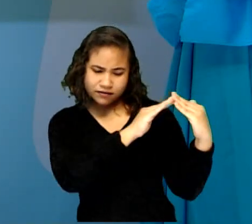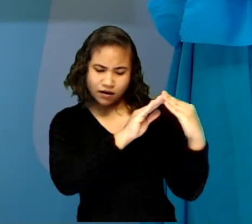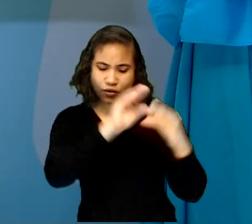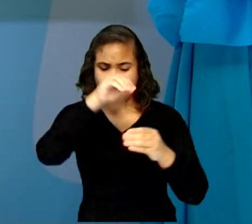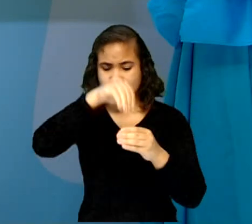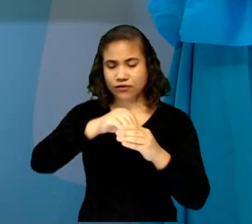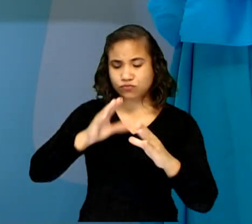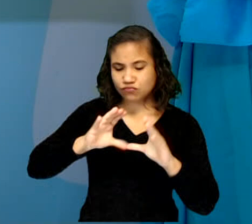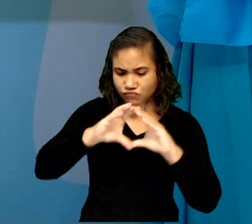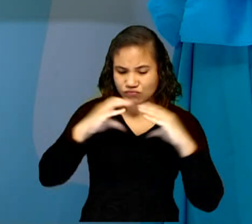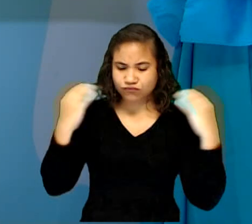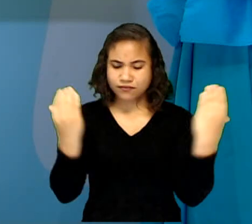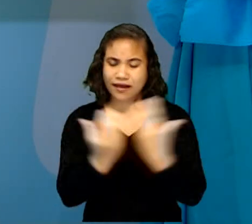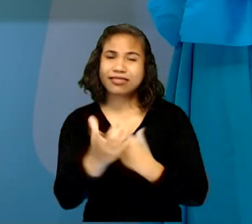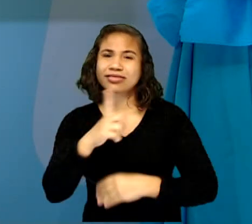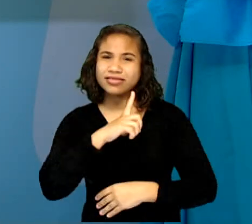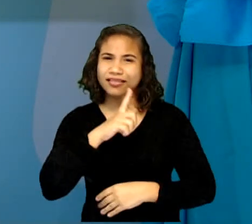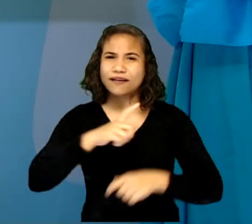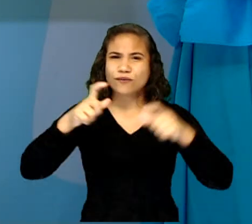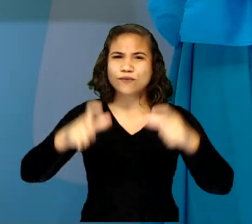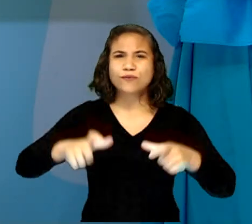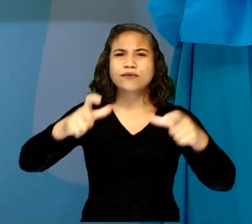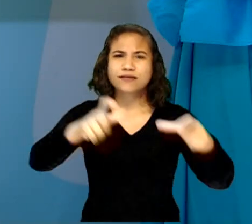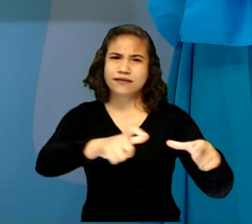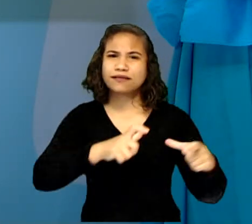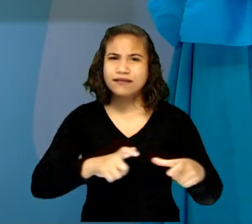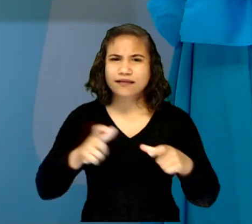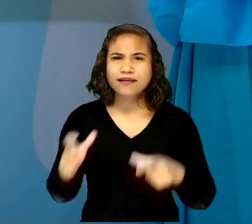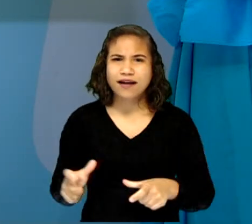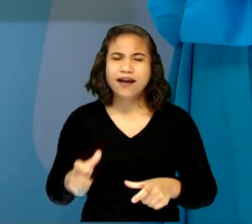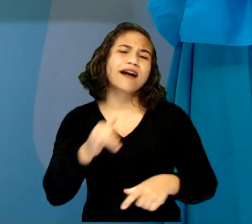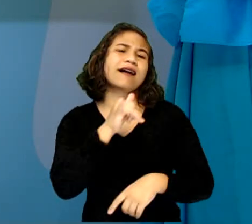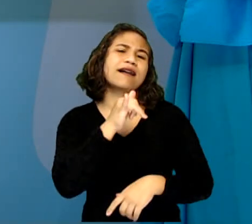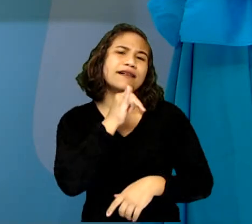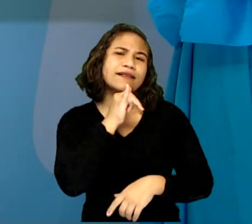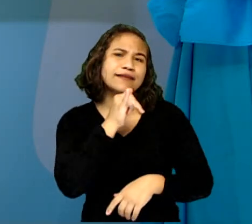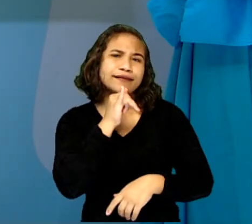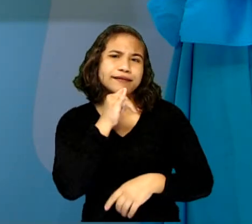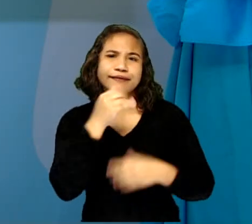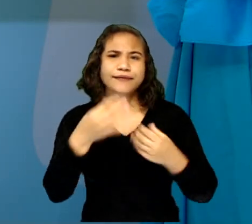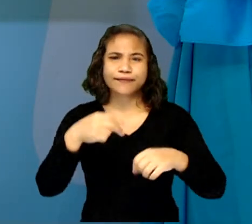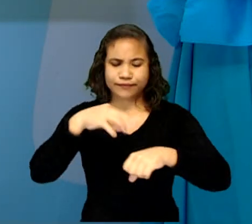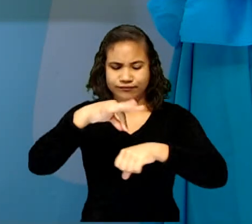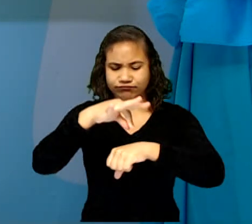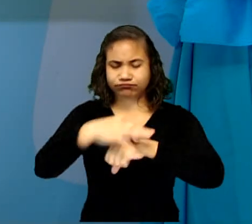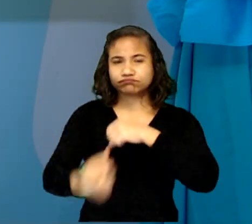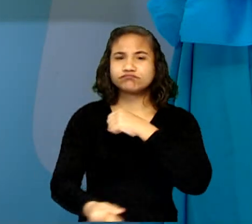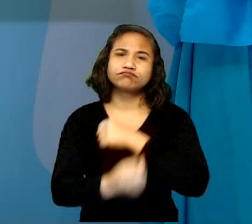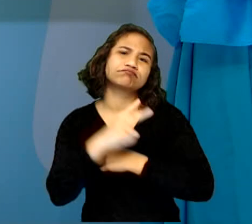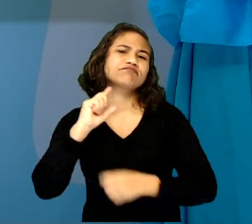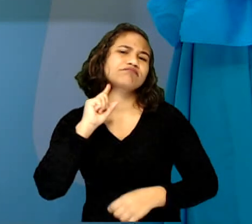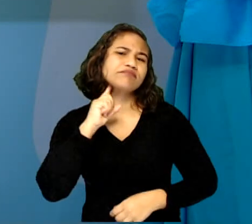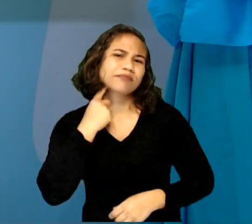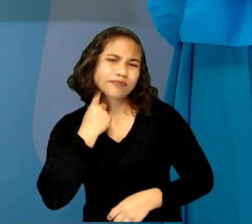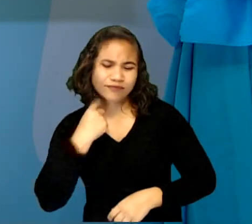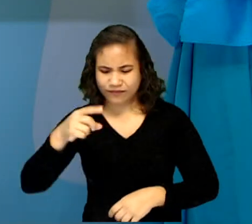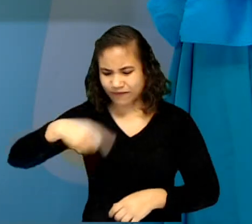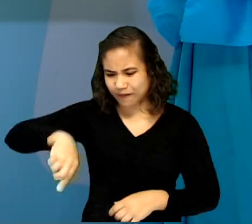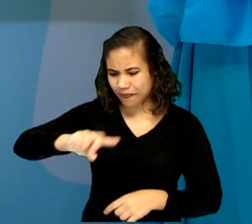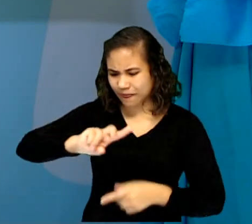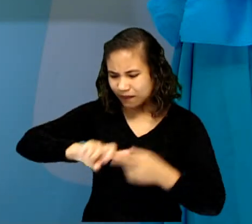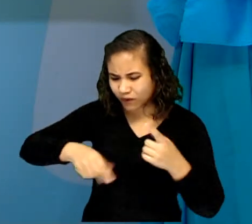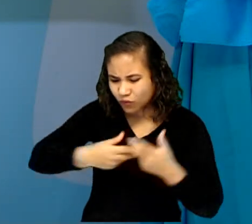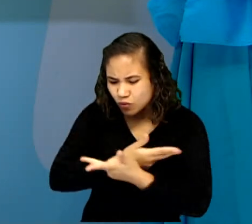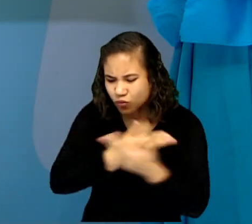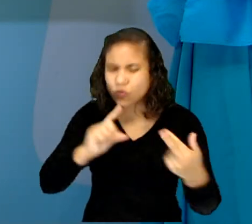comunidade tem um lugar que é também local em que há lixo ou há materiais que podem se